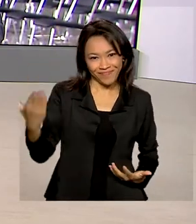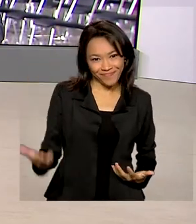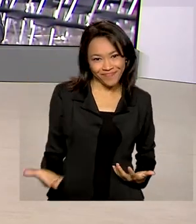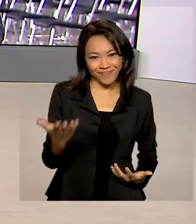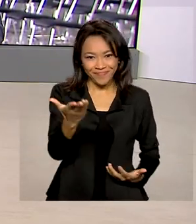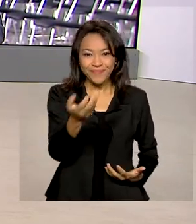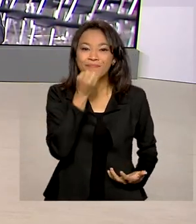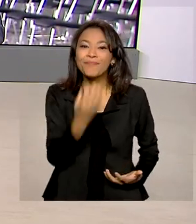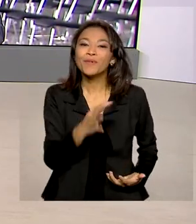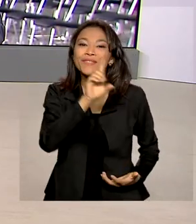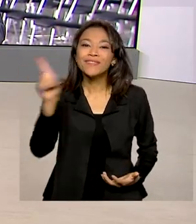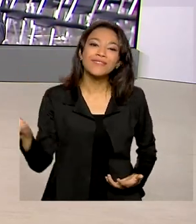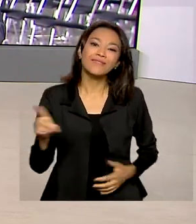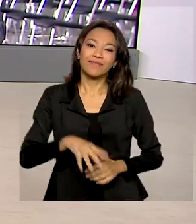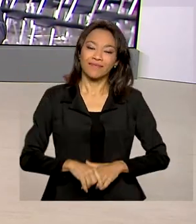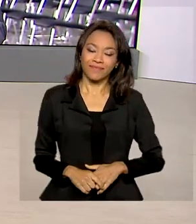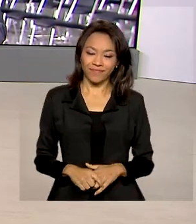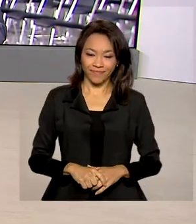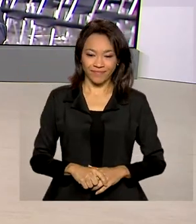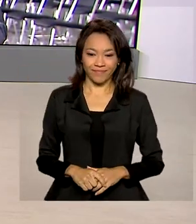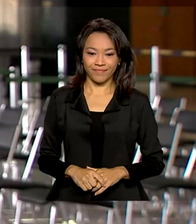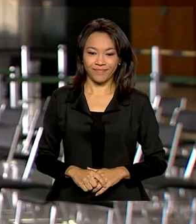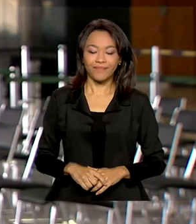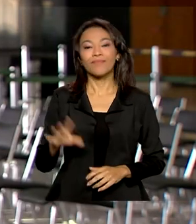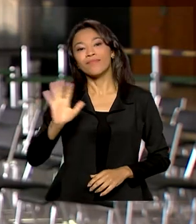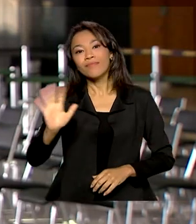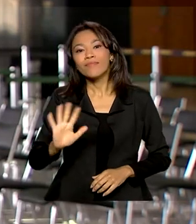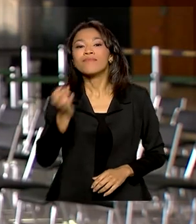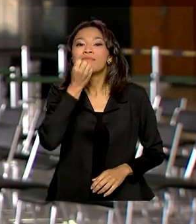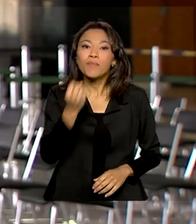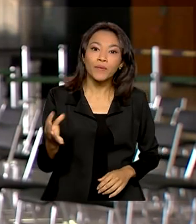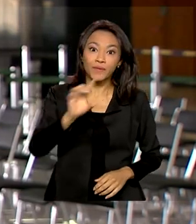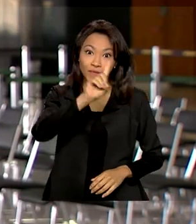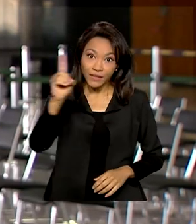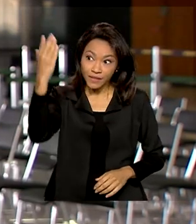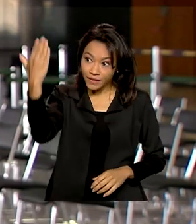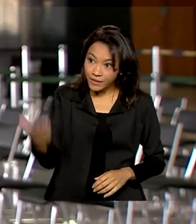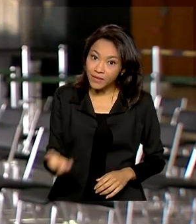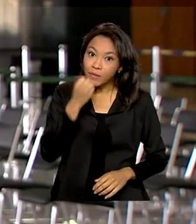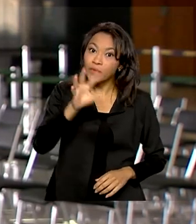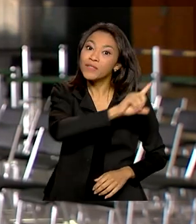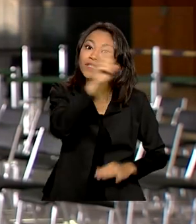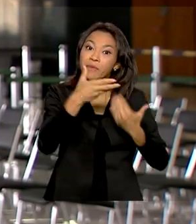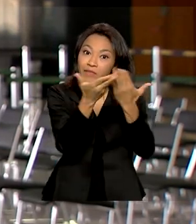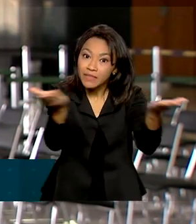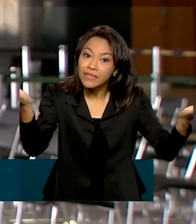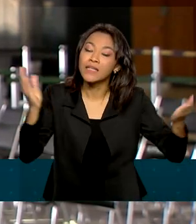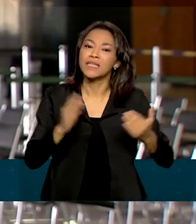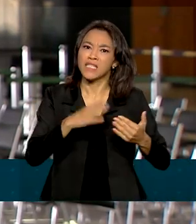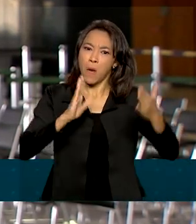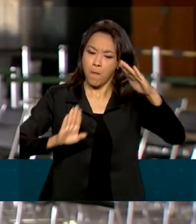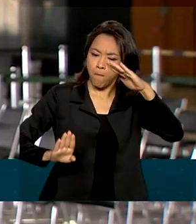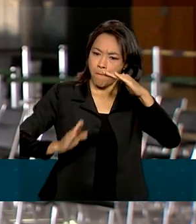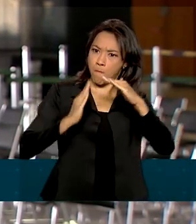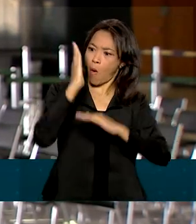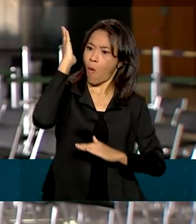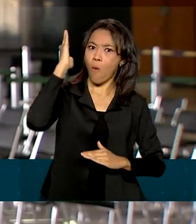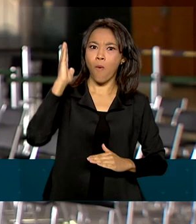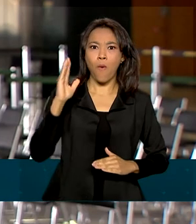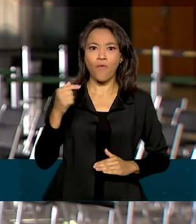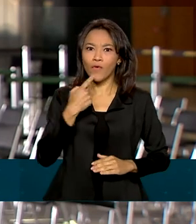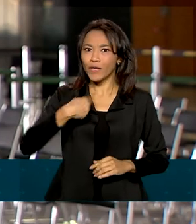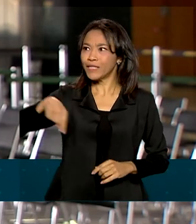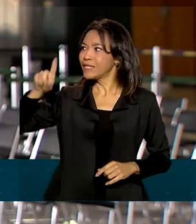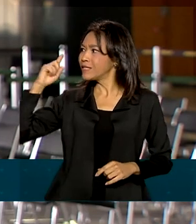gente. Glauco, bom dia. Olá, Renato. Bom dia para você e bom dia a todos. Olha, essa marca foi ultrapassada neste